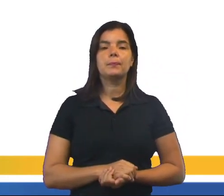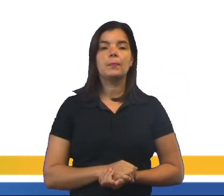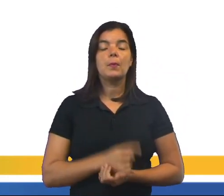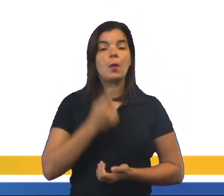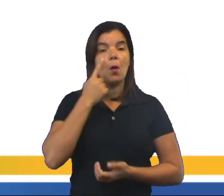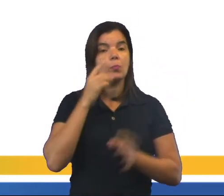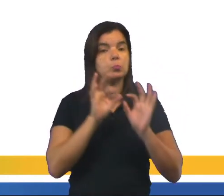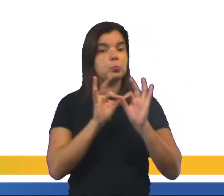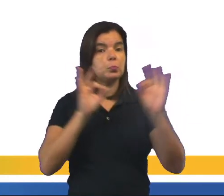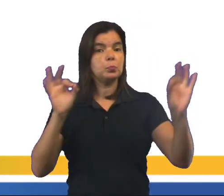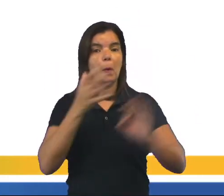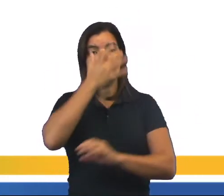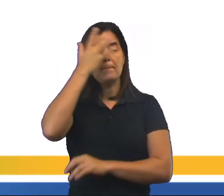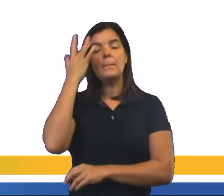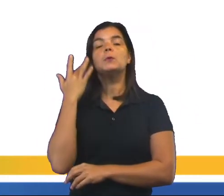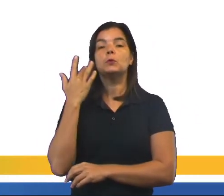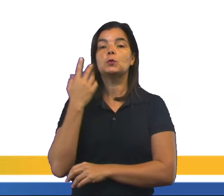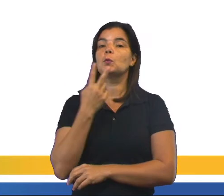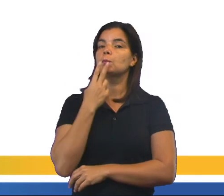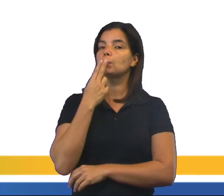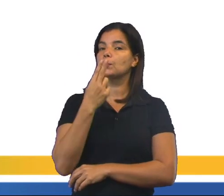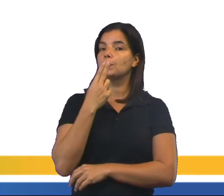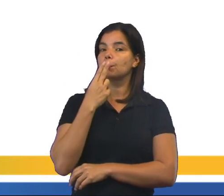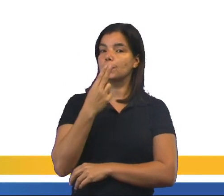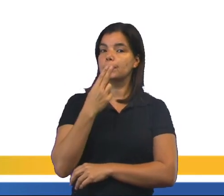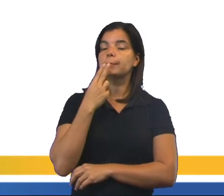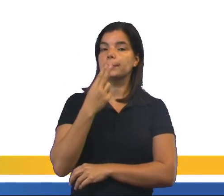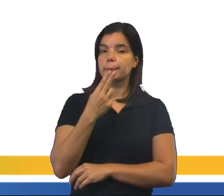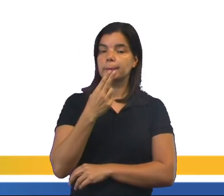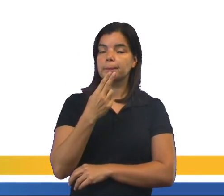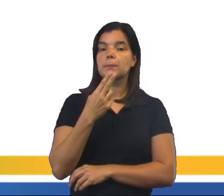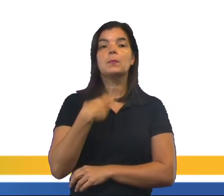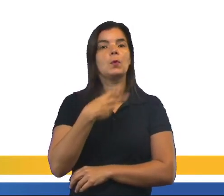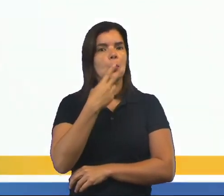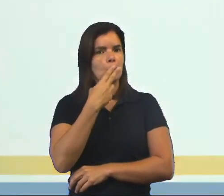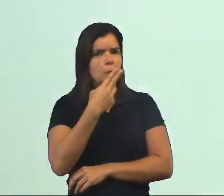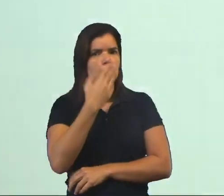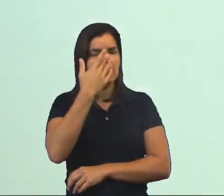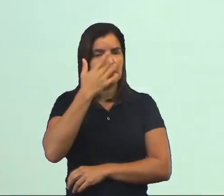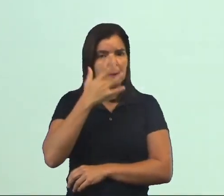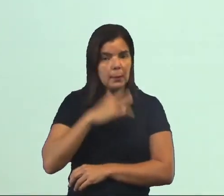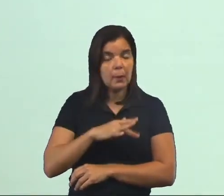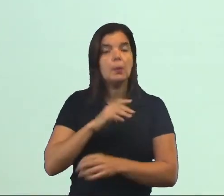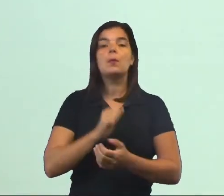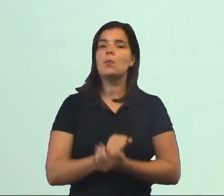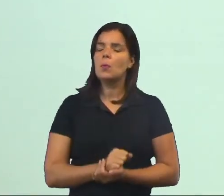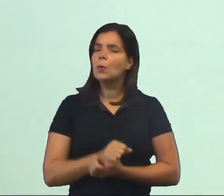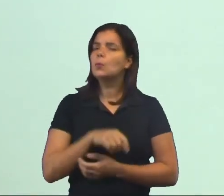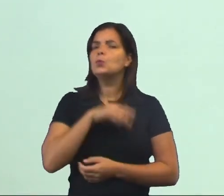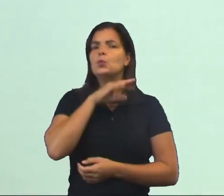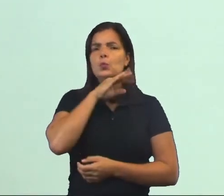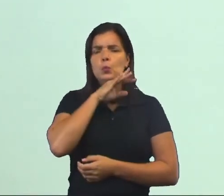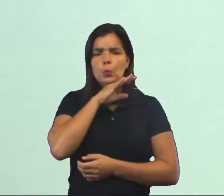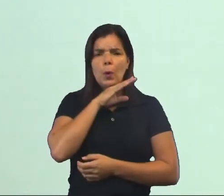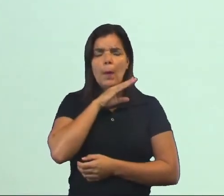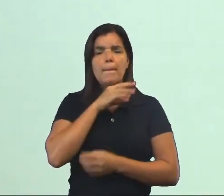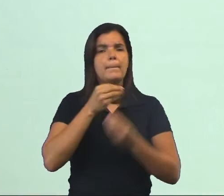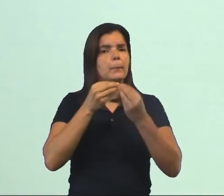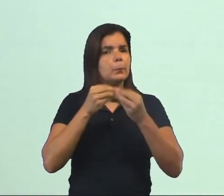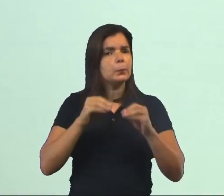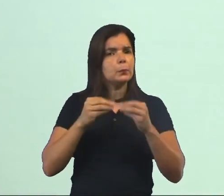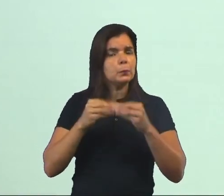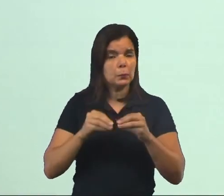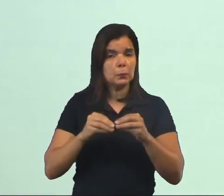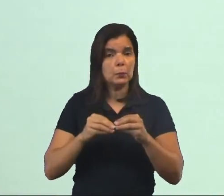Ficar longe de pessoas quando estão fumando o cigarro, crianças. Ele é muito prejudicial